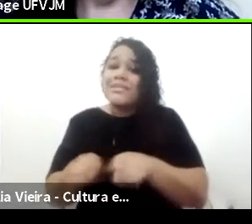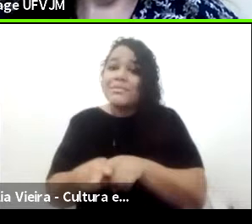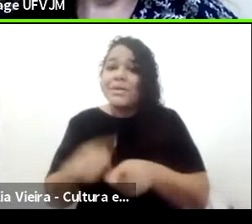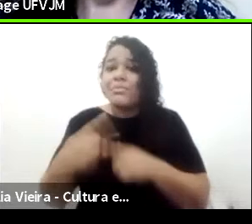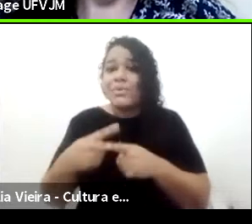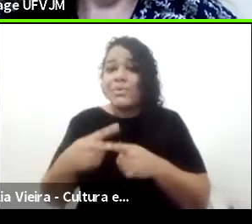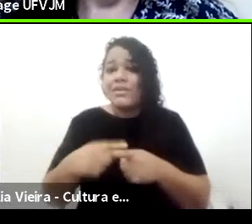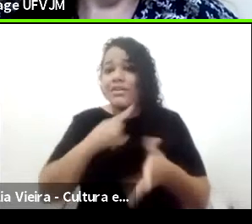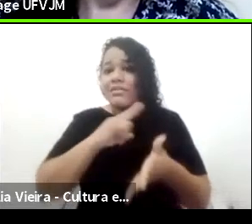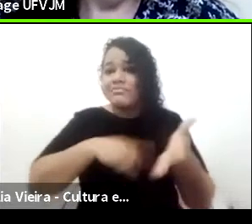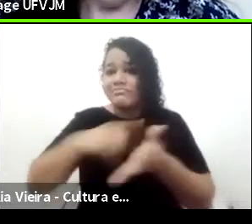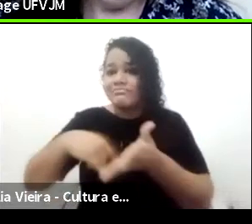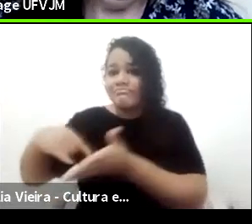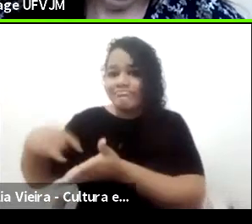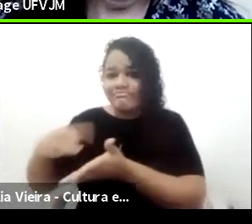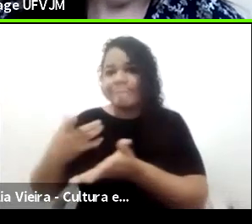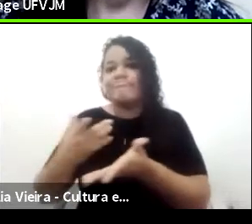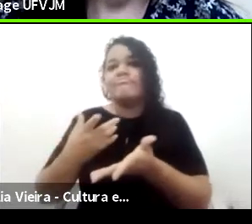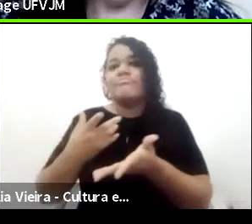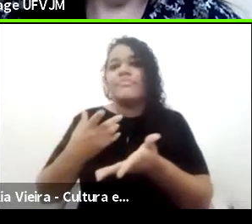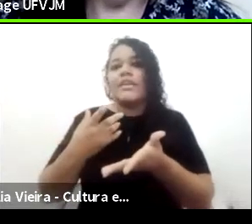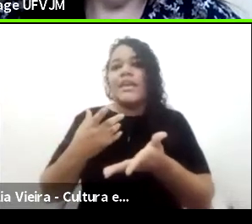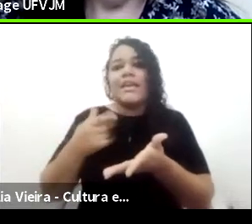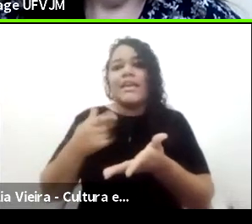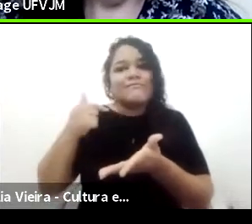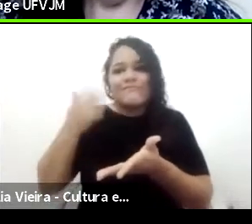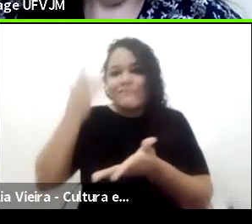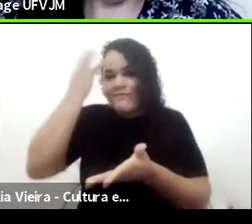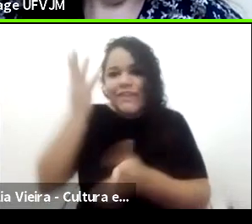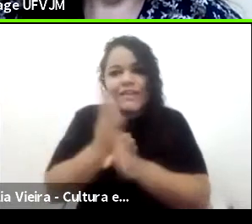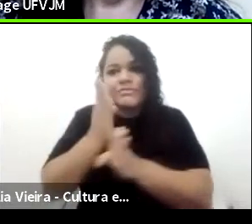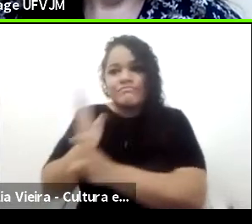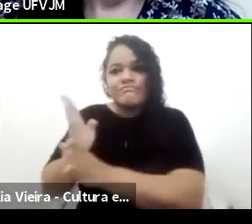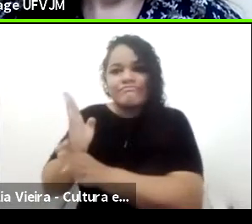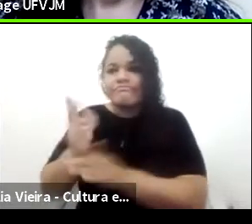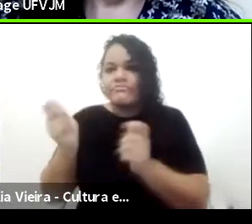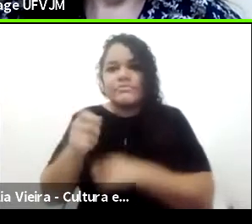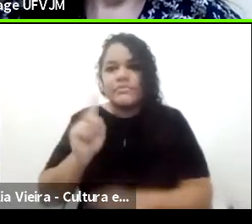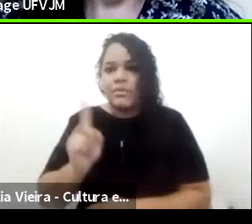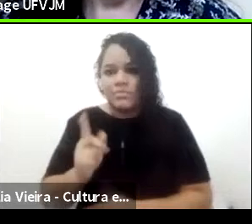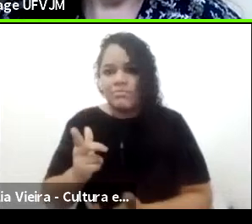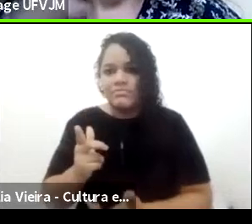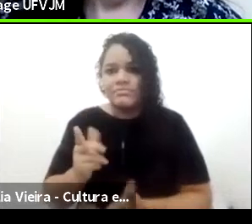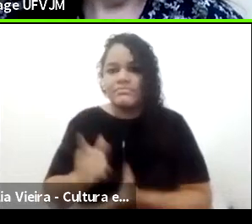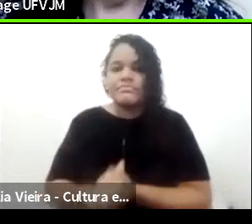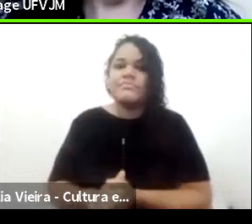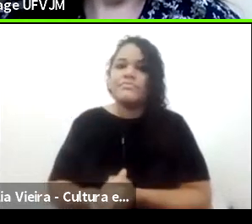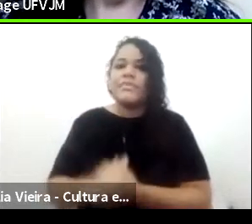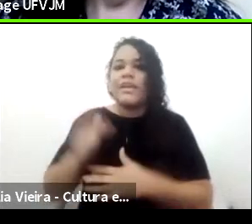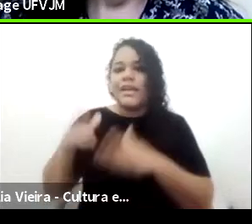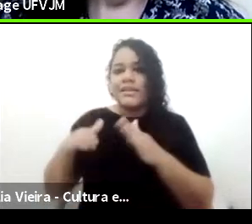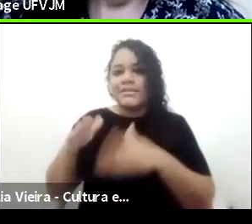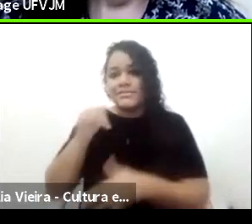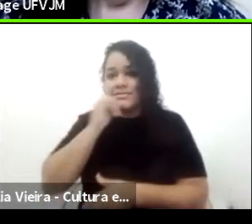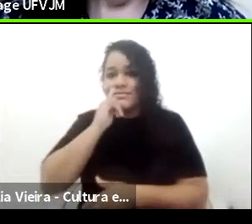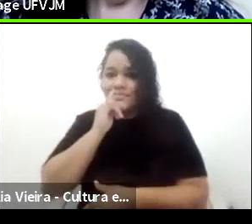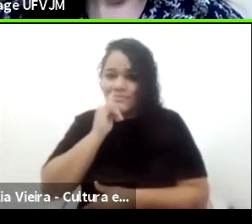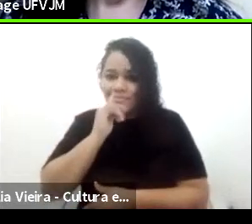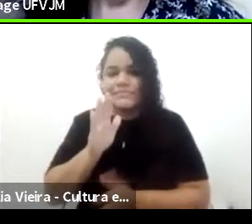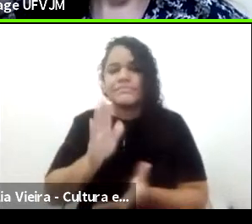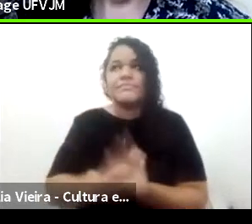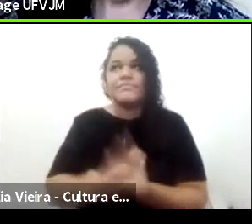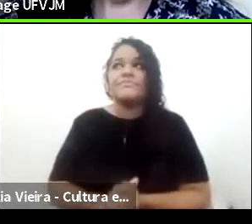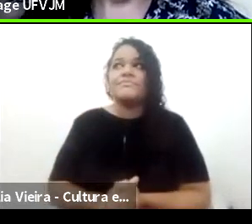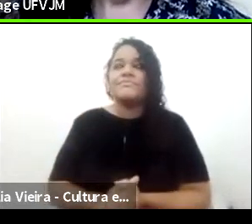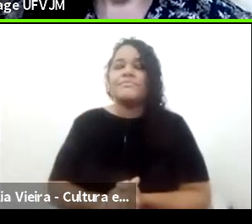documentos do período colonial não é algo fácil, né? Então, às vezes... Só dar um exemplo aqui. Eu